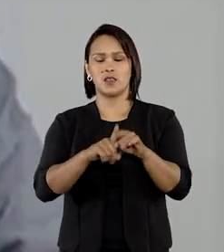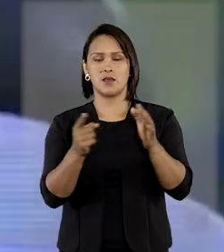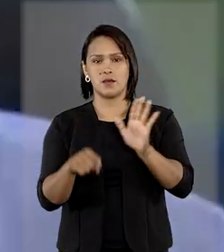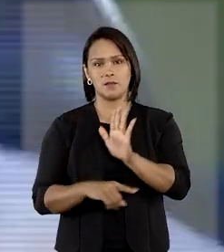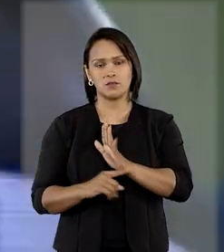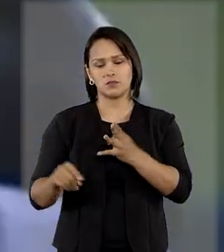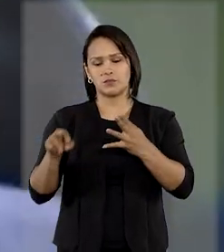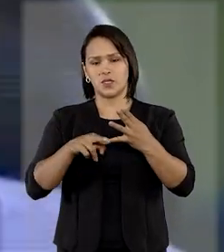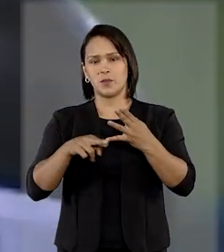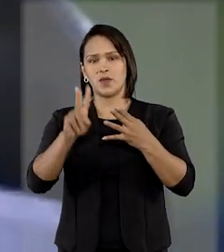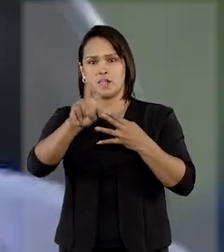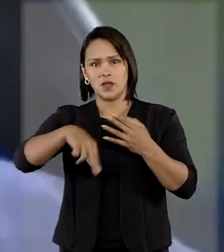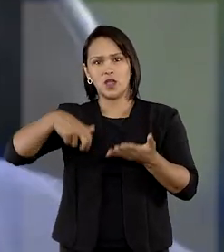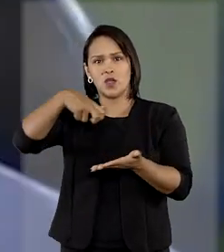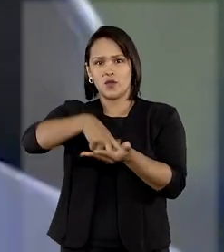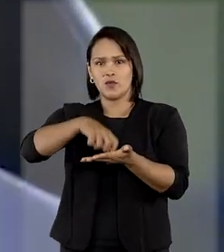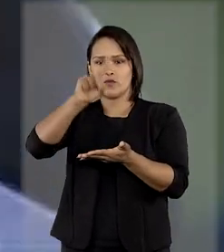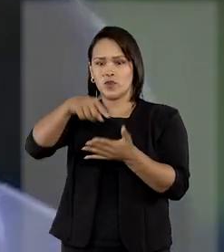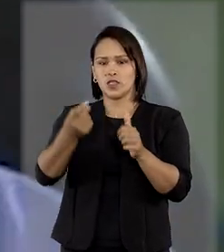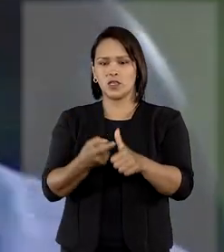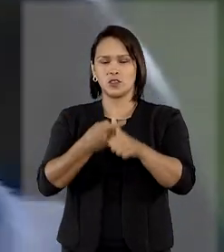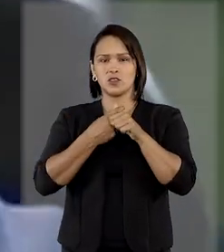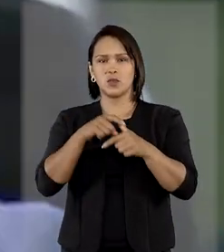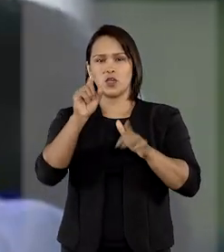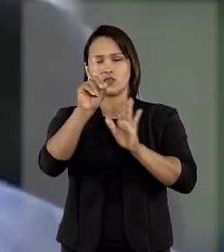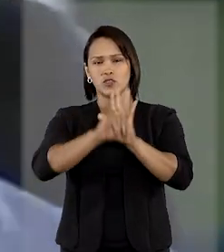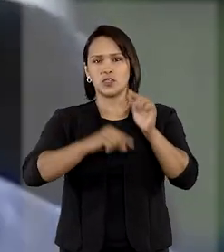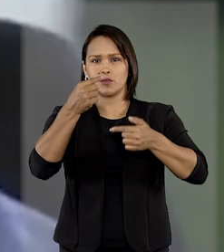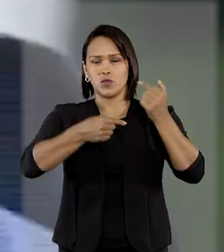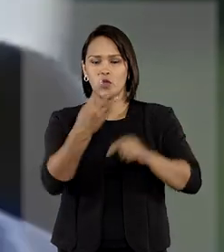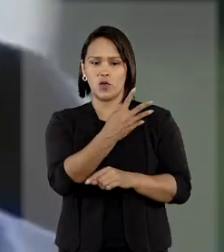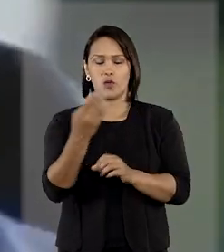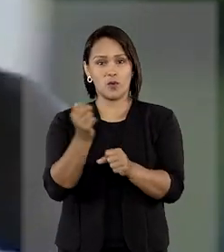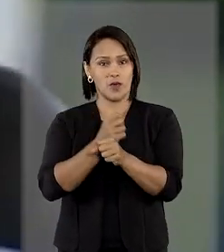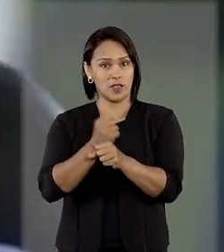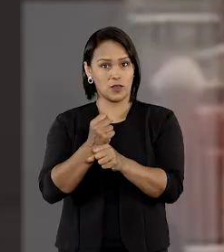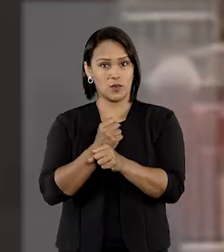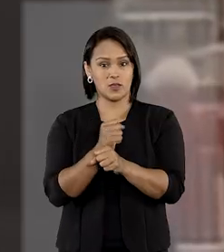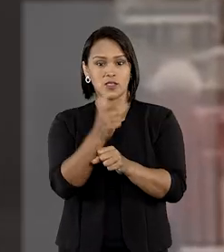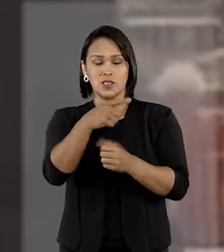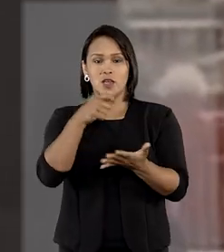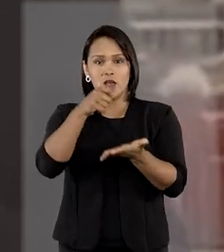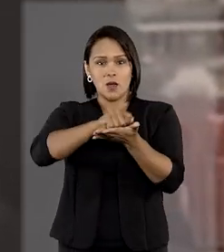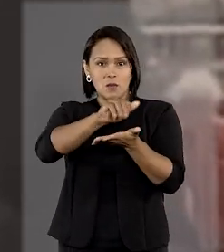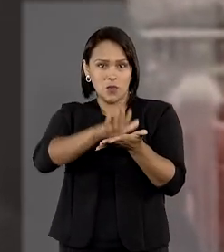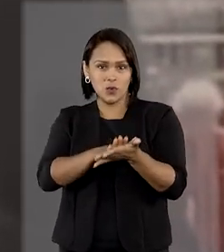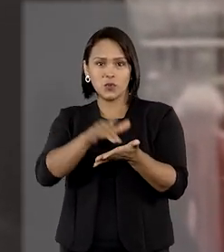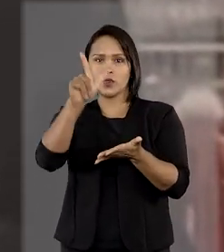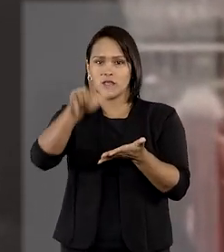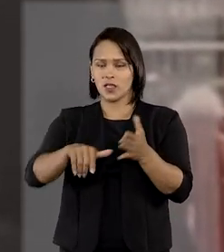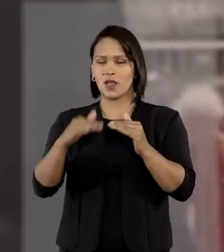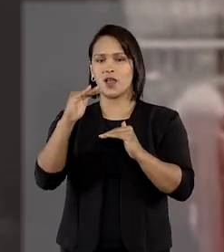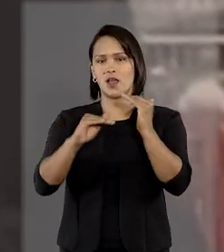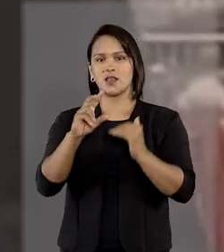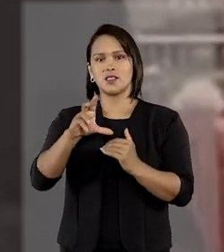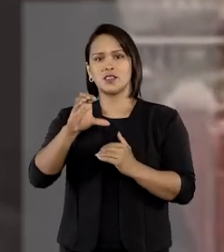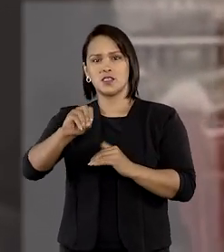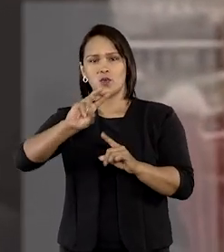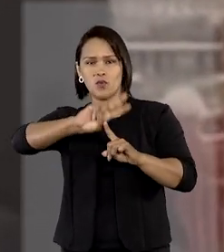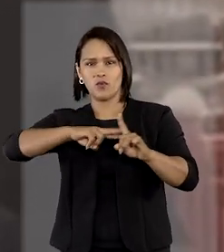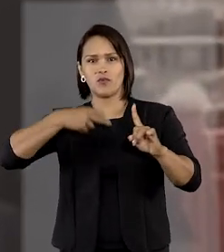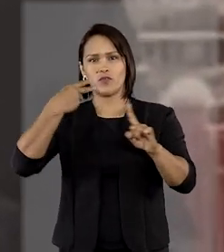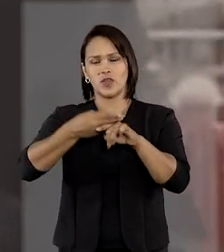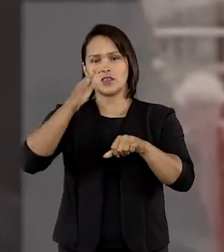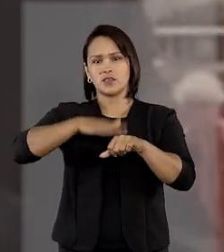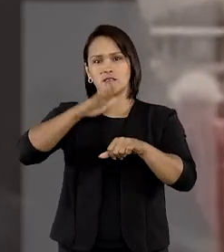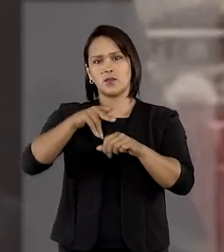suspensão dos direitos políticos por quatro anos, ao pagamento de multa civil equivalente a 50 vezes o valor da remuneração mensal